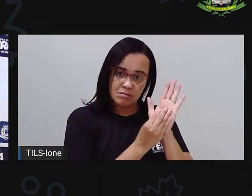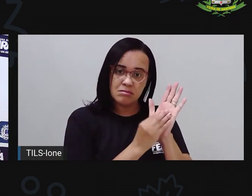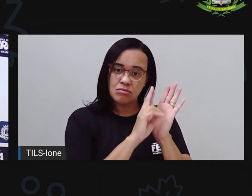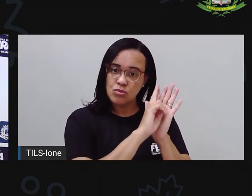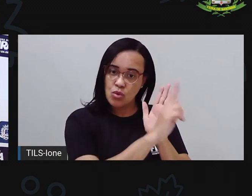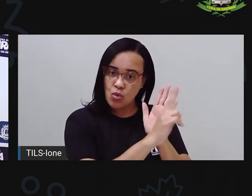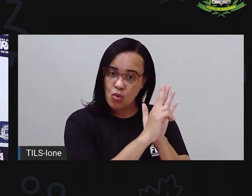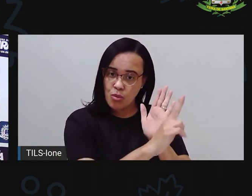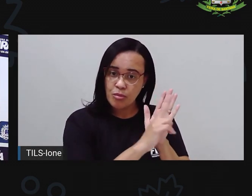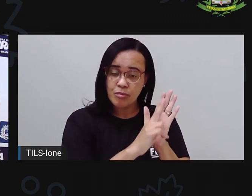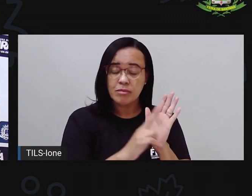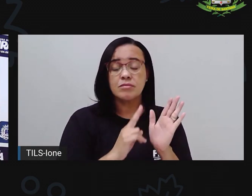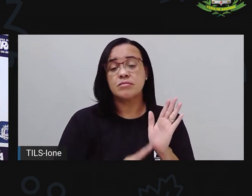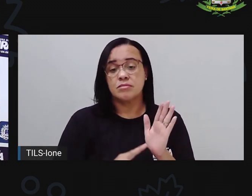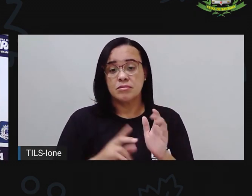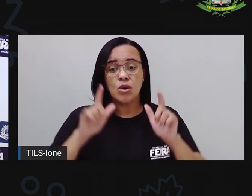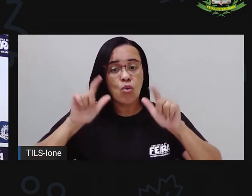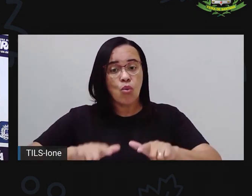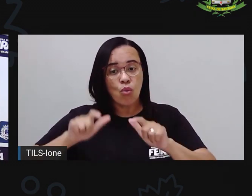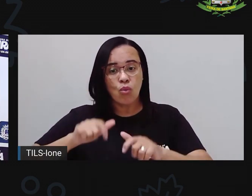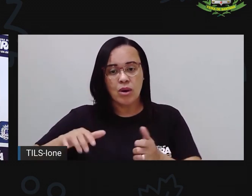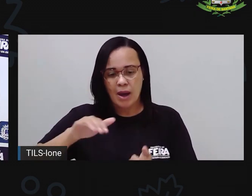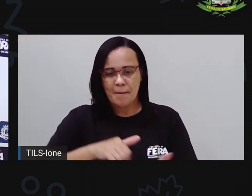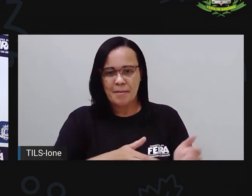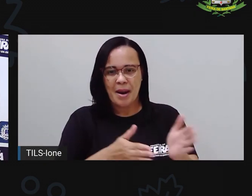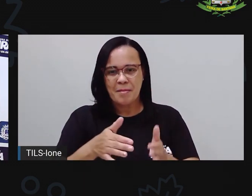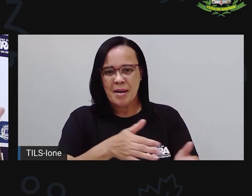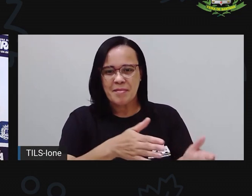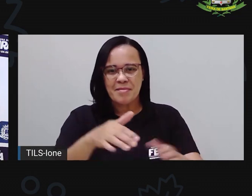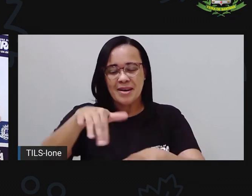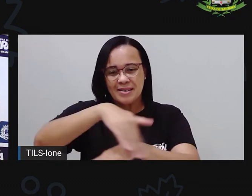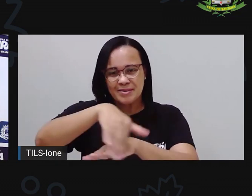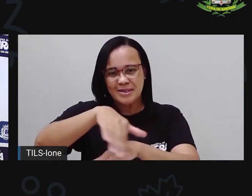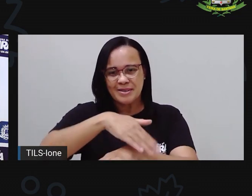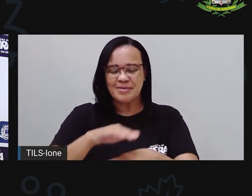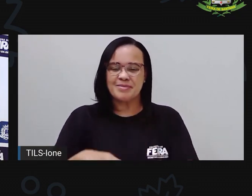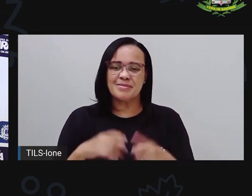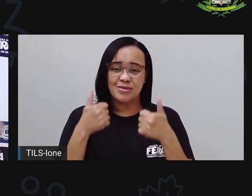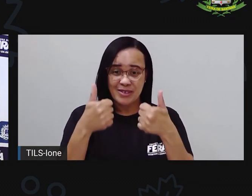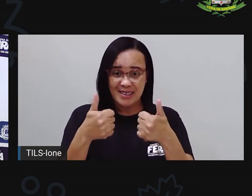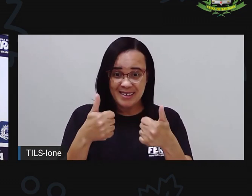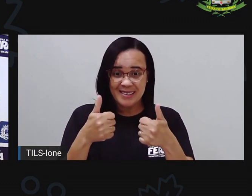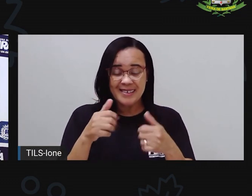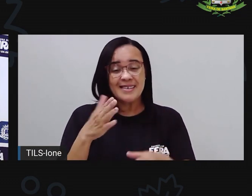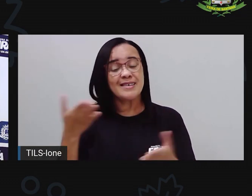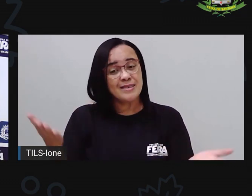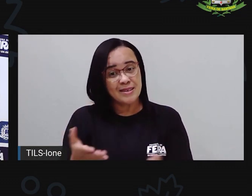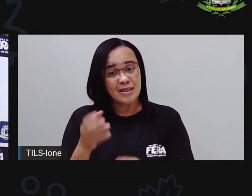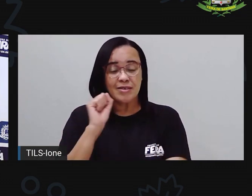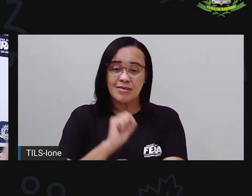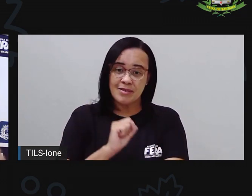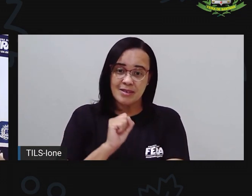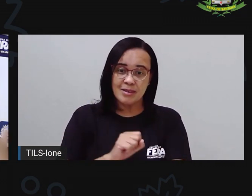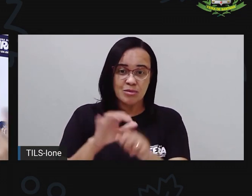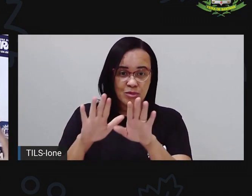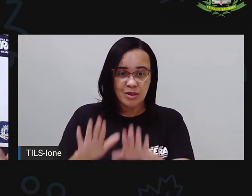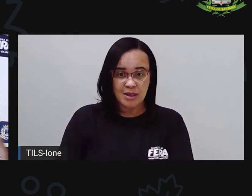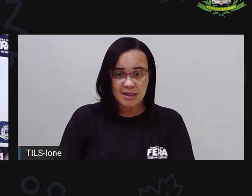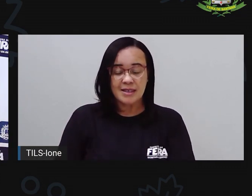caminho que você pode percorrer. Tá jóia, gente? Então a gente vai ficando por aqui, espero que vocês tenham gostado,